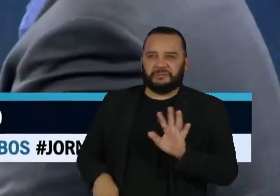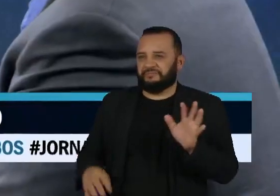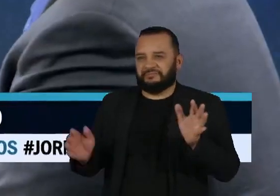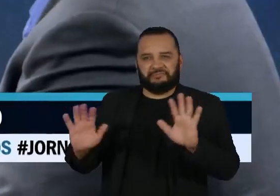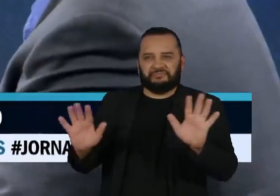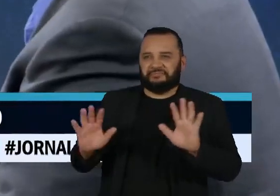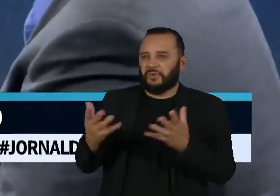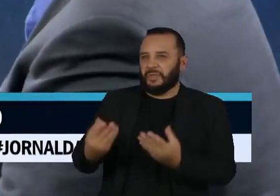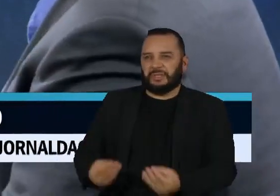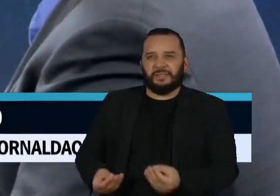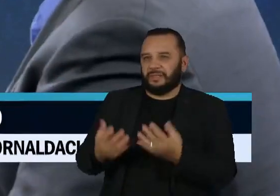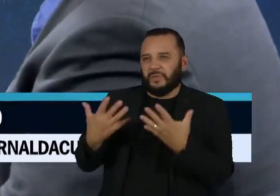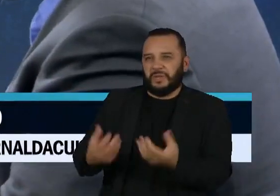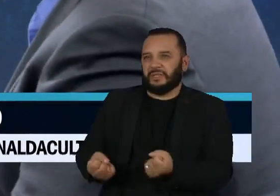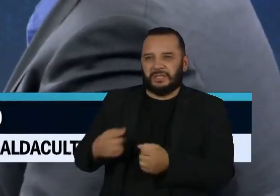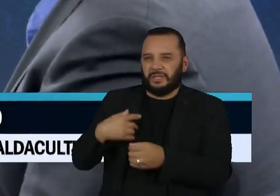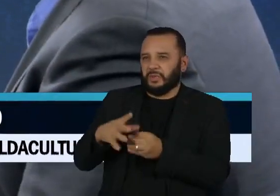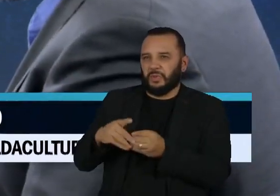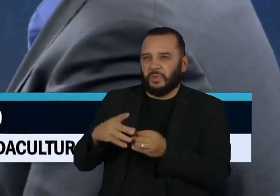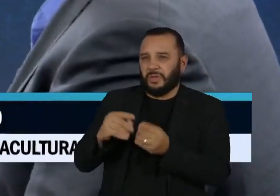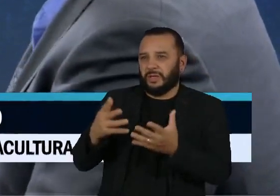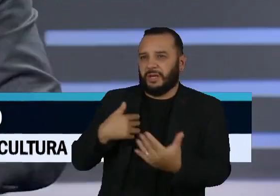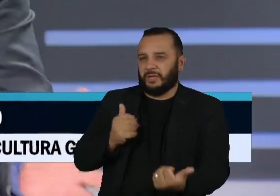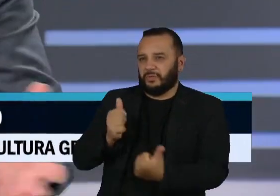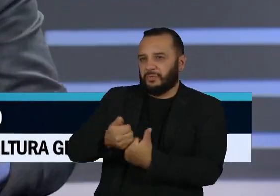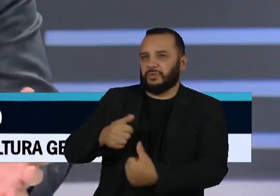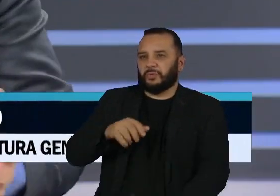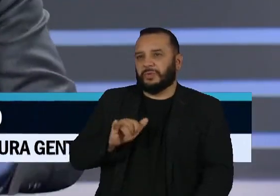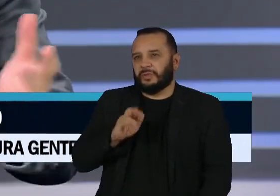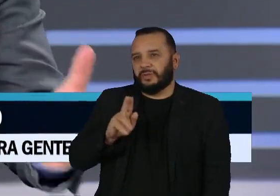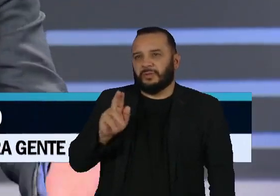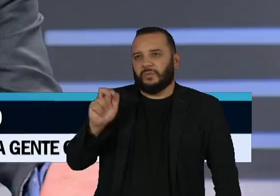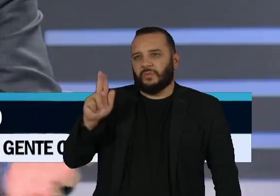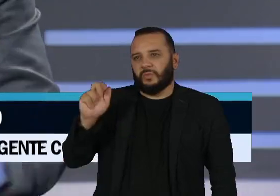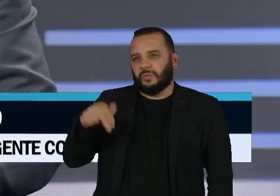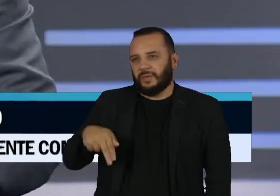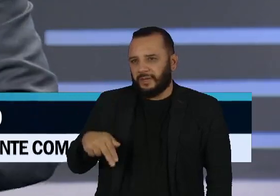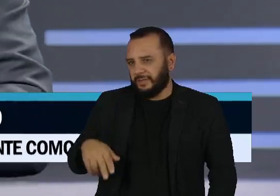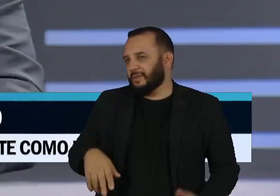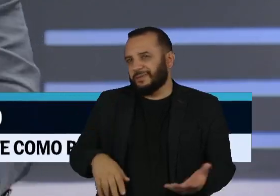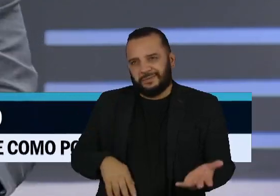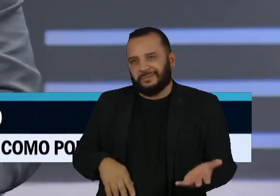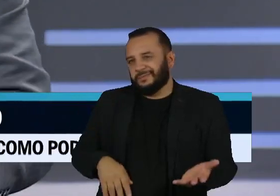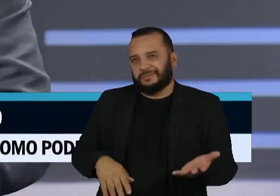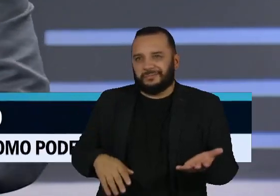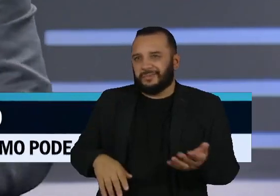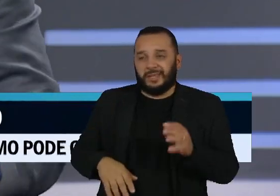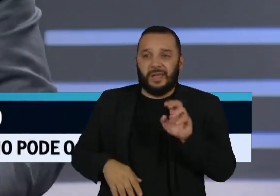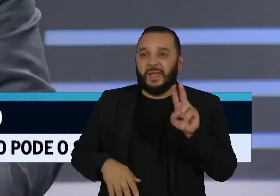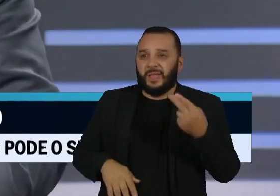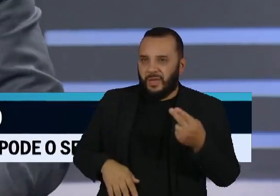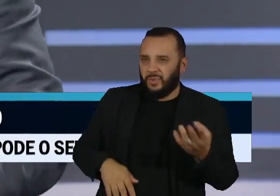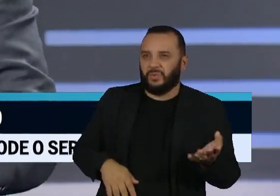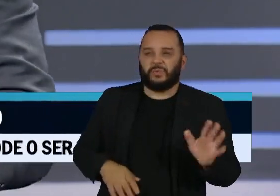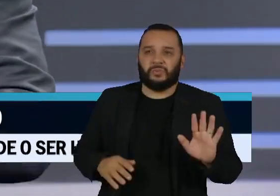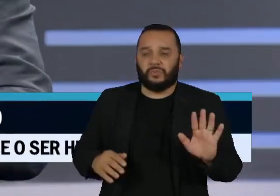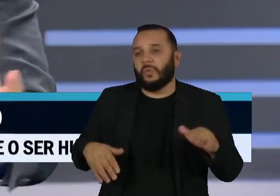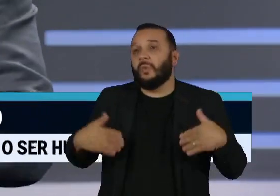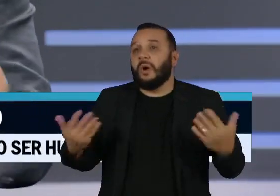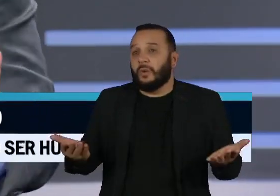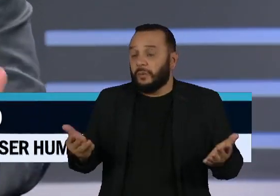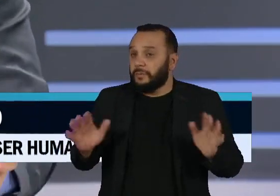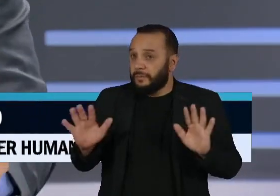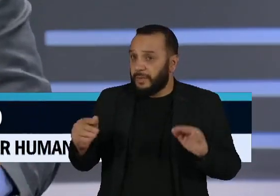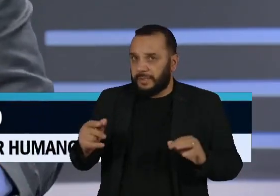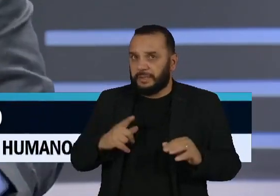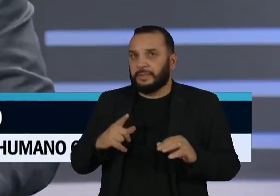substituir, até porque dependendo de que linguagem for adotada, dólar, yuan, euro, muda também o peso